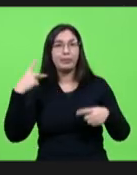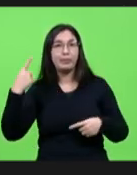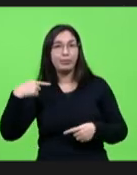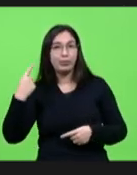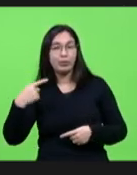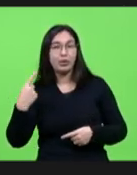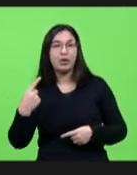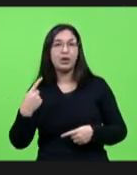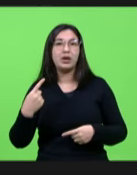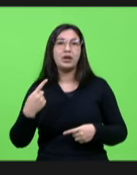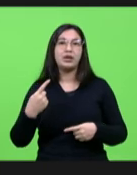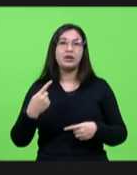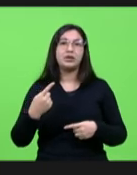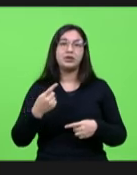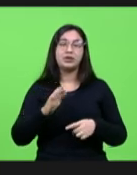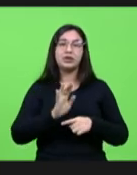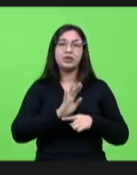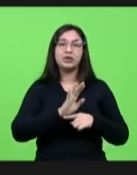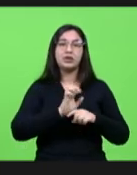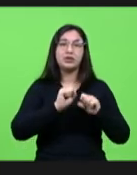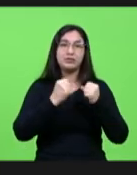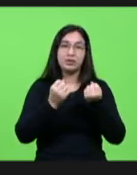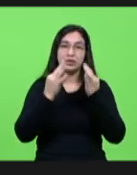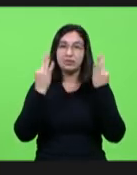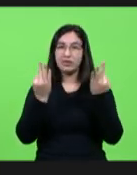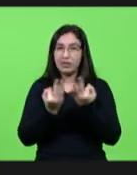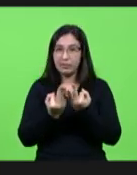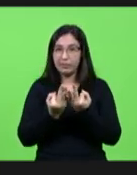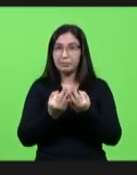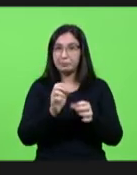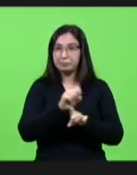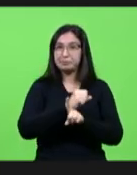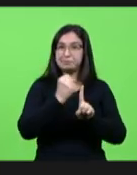interlocução com a política de assistência social